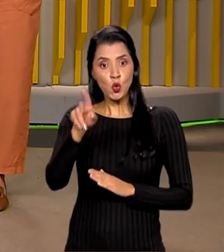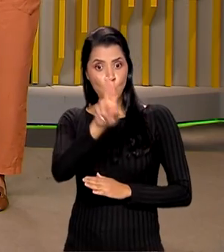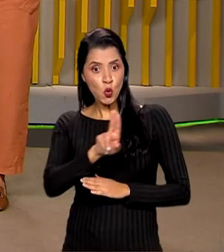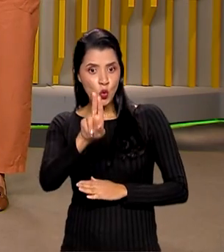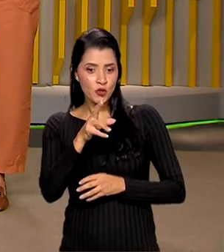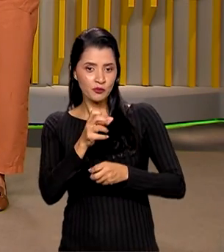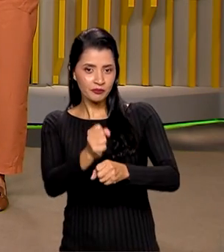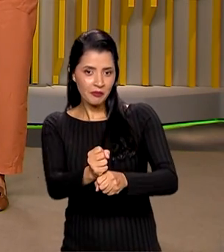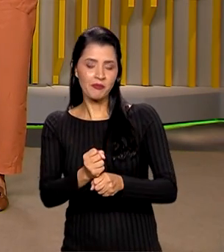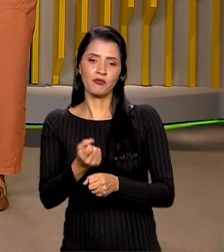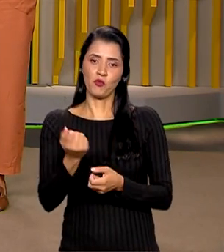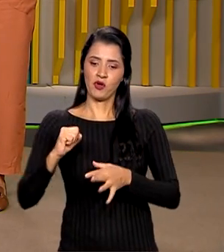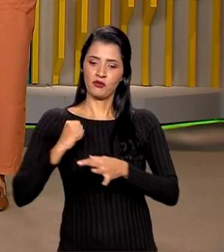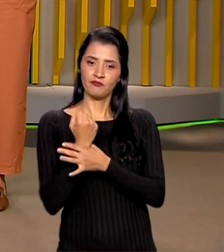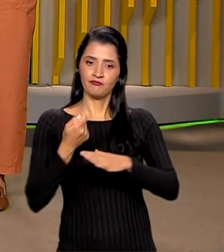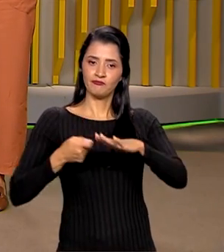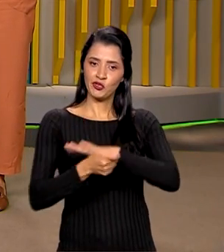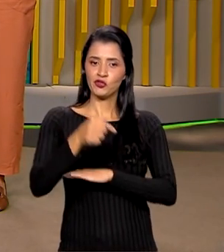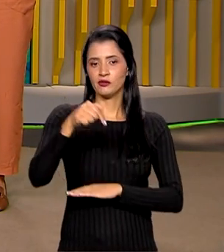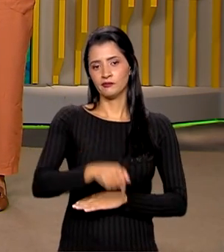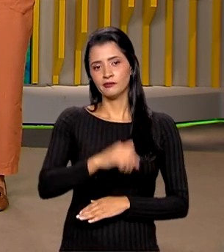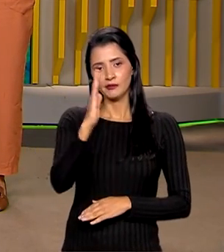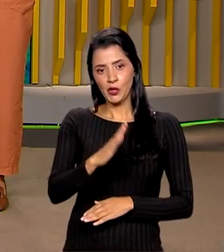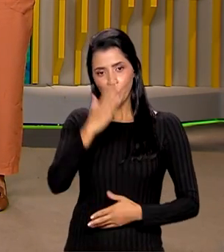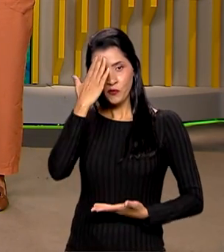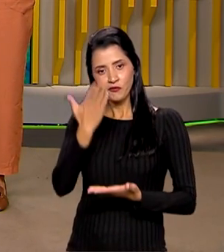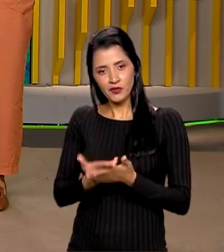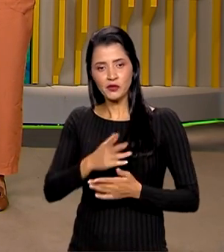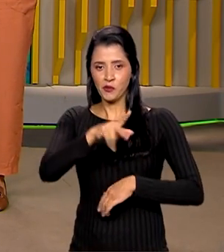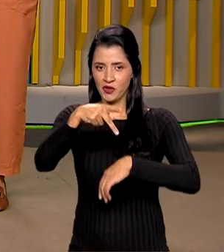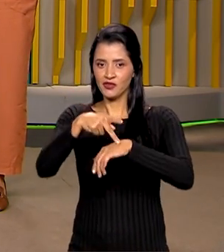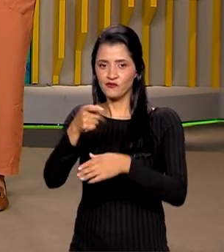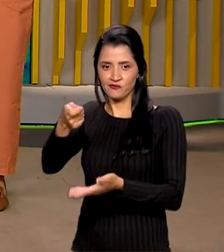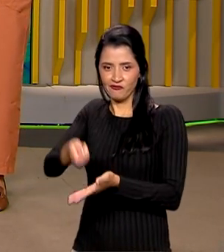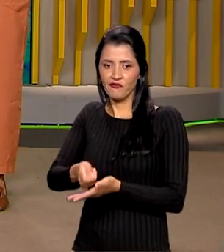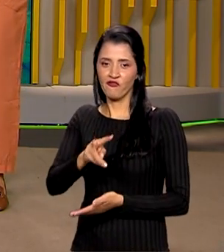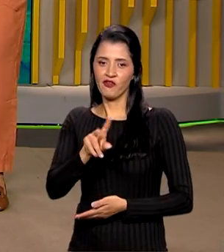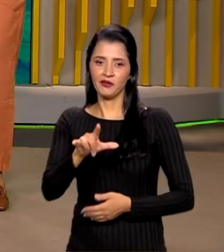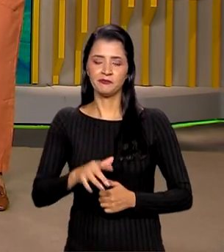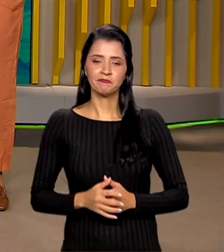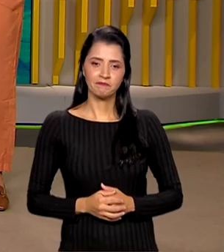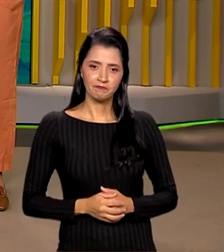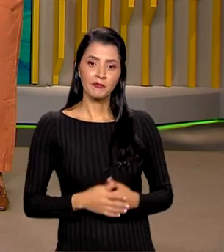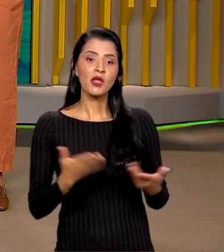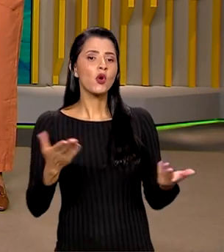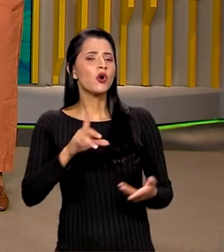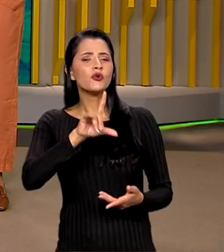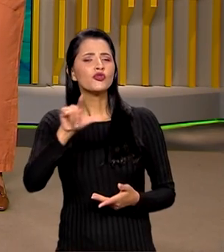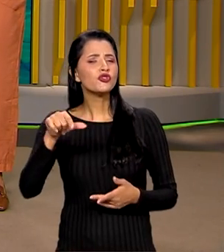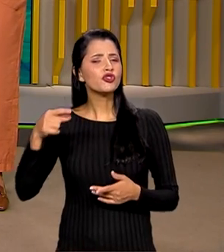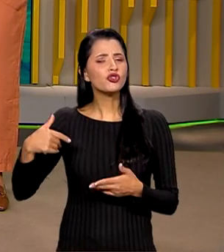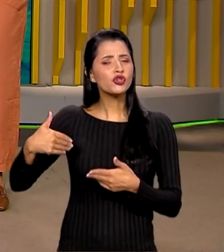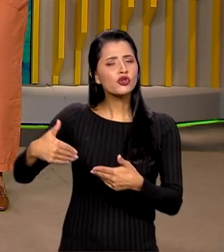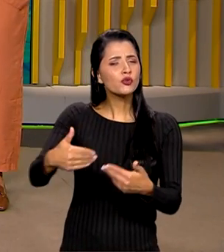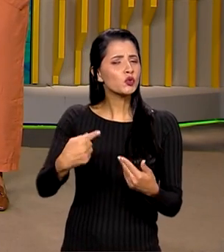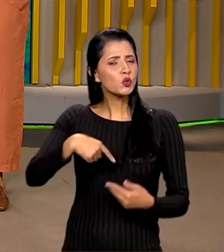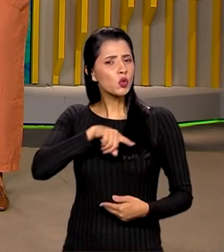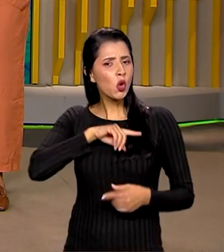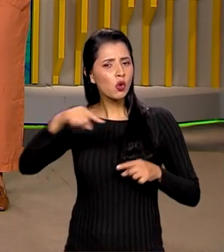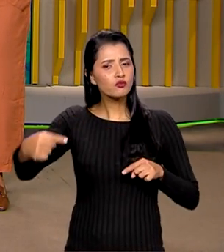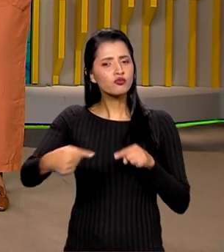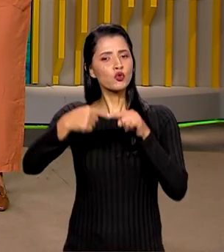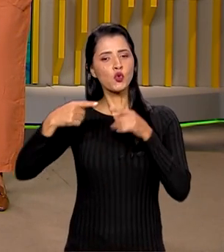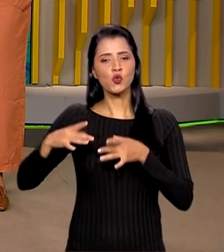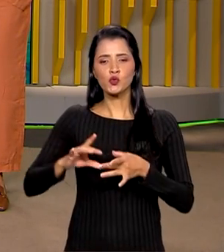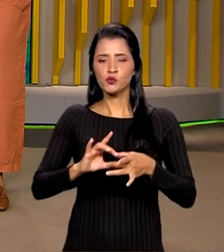investir aqui com a confiança de que o país vai honrar os seus compromissos, não Vamos trazer para o nosso dia a dia, Roberto. Essa